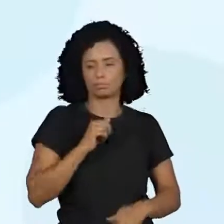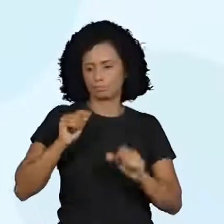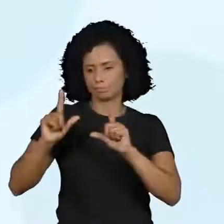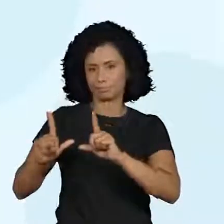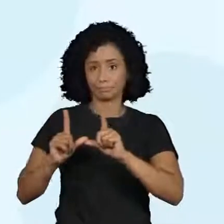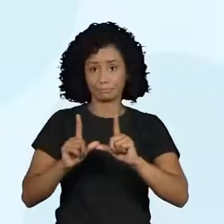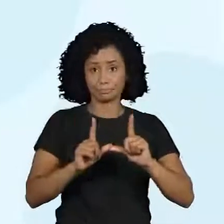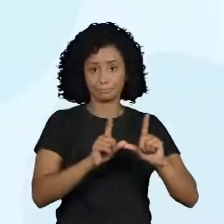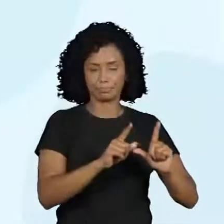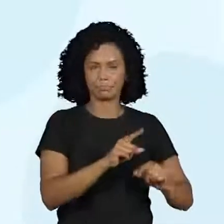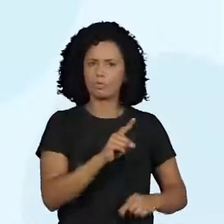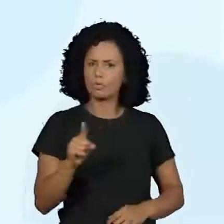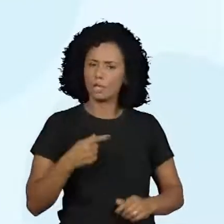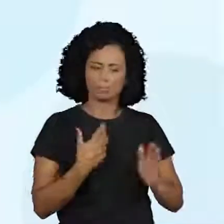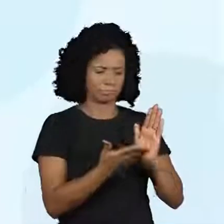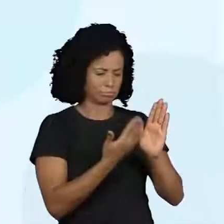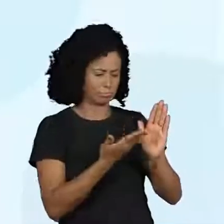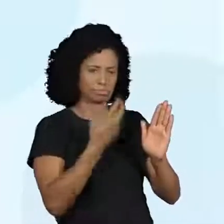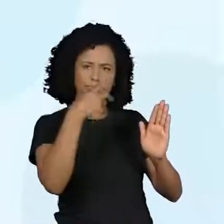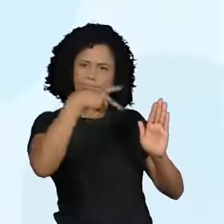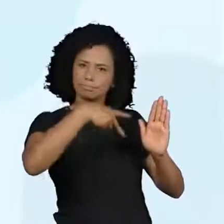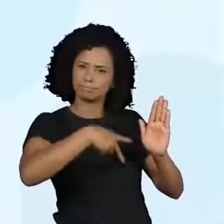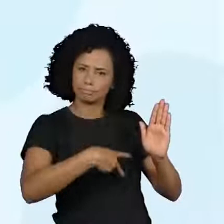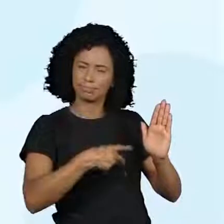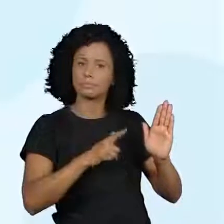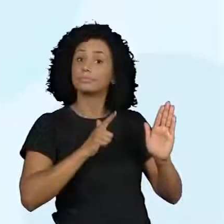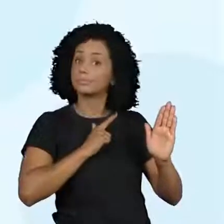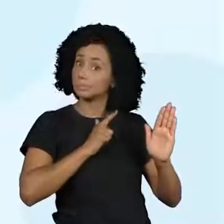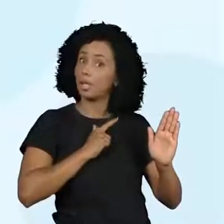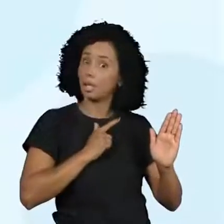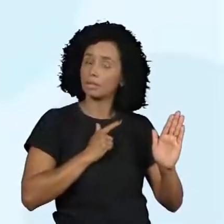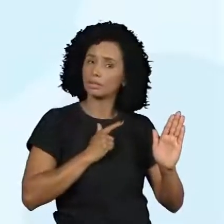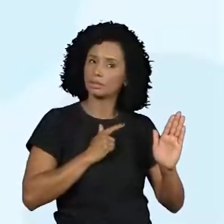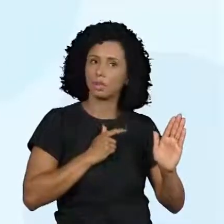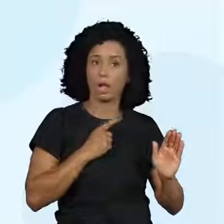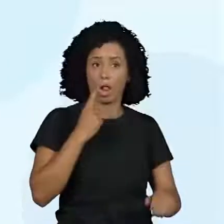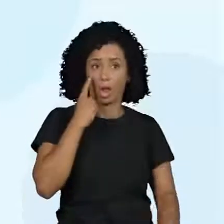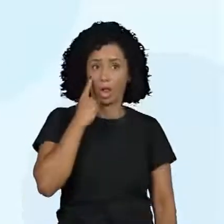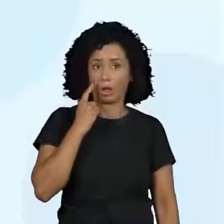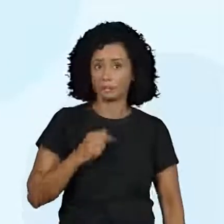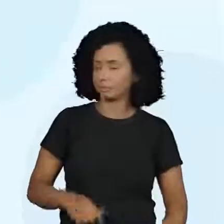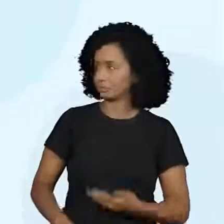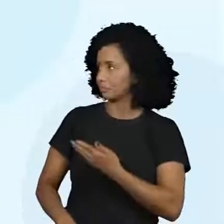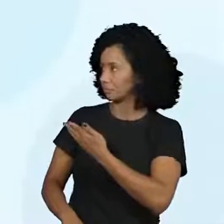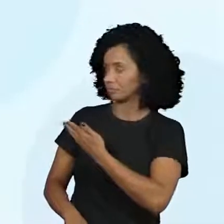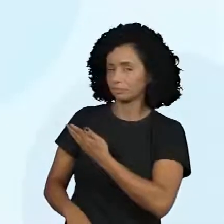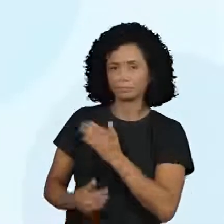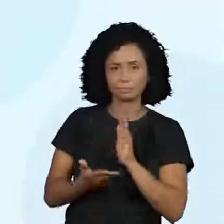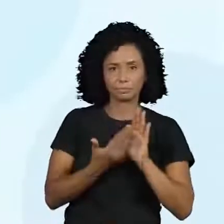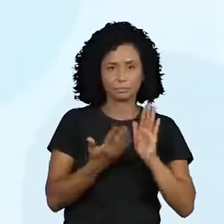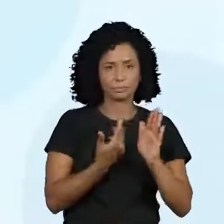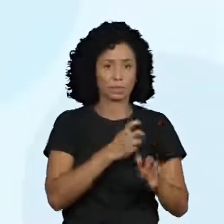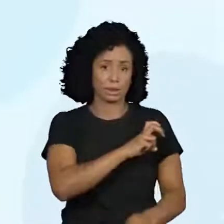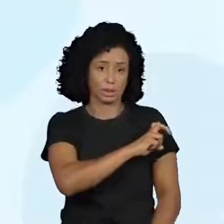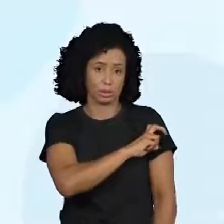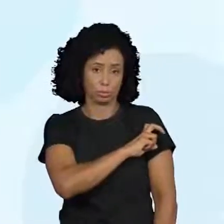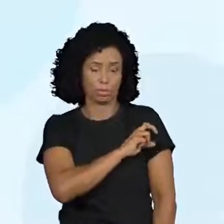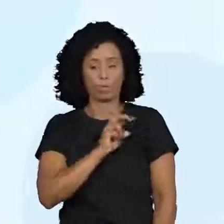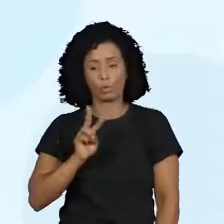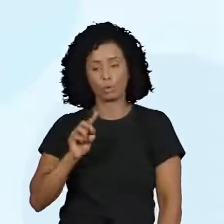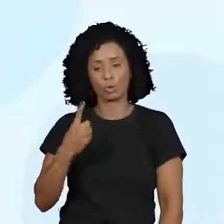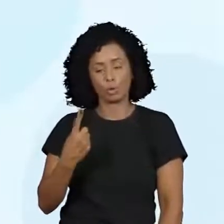na apostila de vocês, no EMAI de vocês, ó. Quinto ano, volume 1, página 11